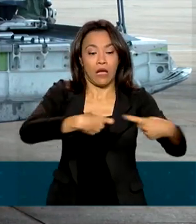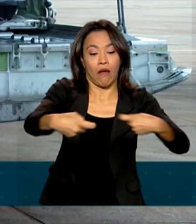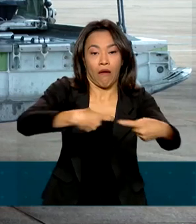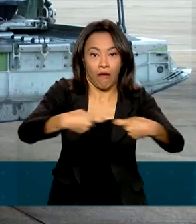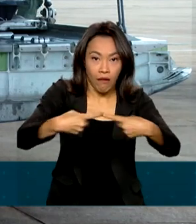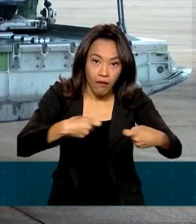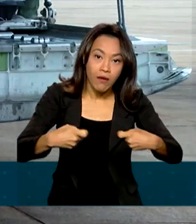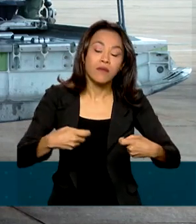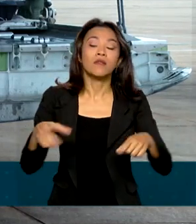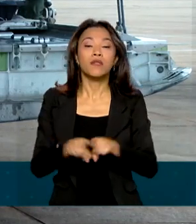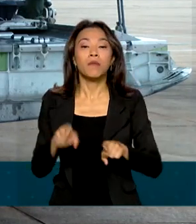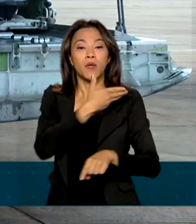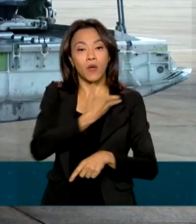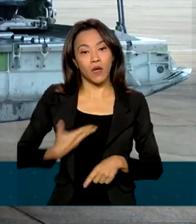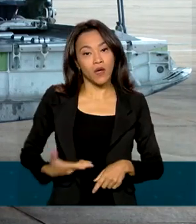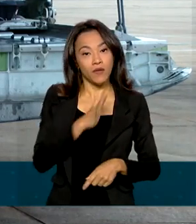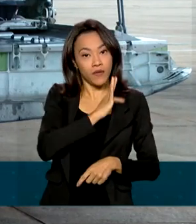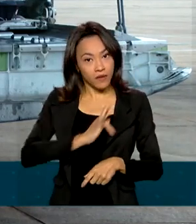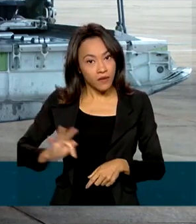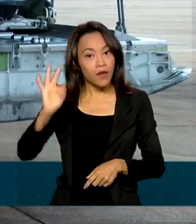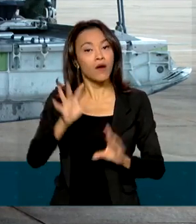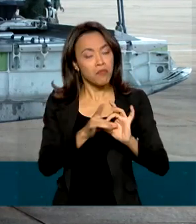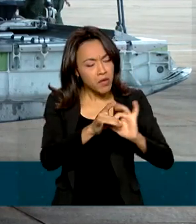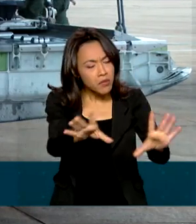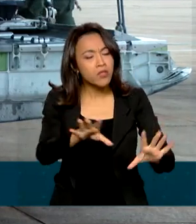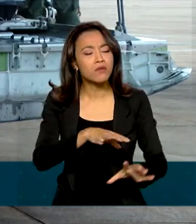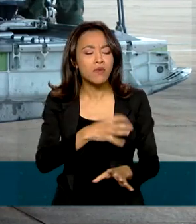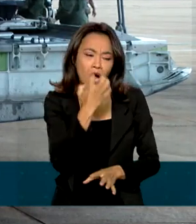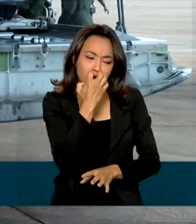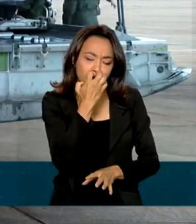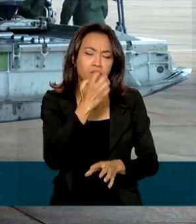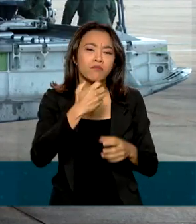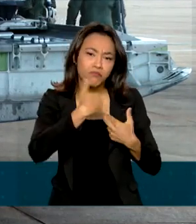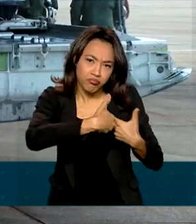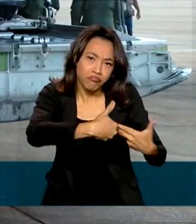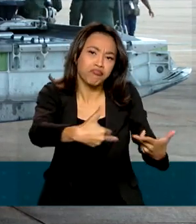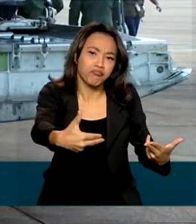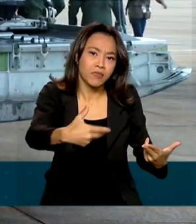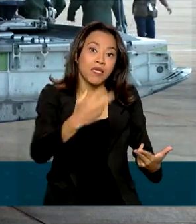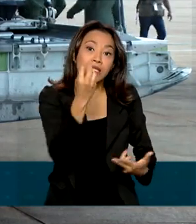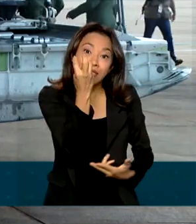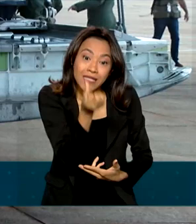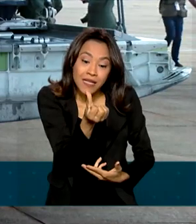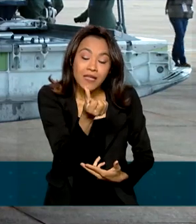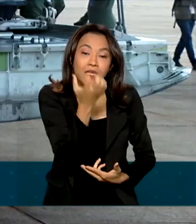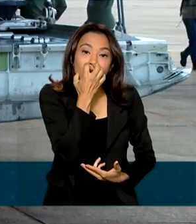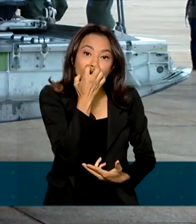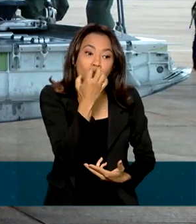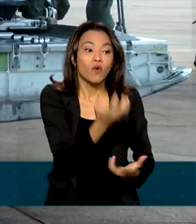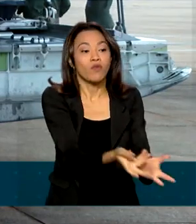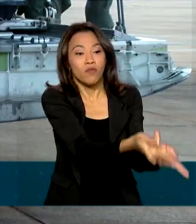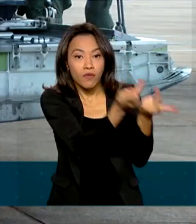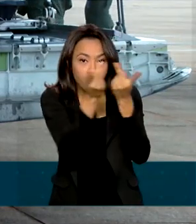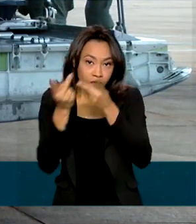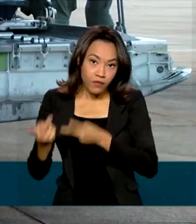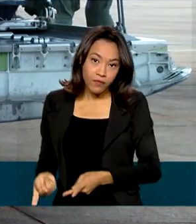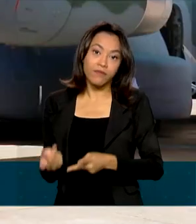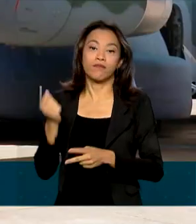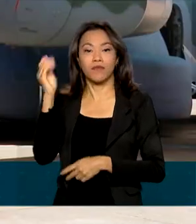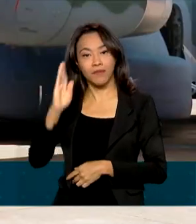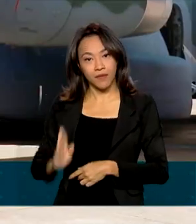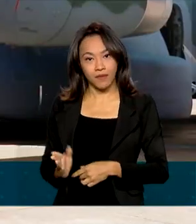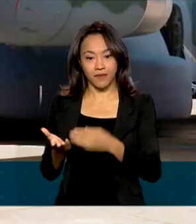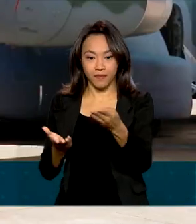O governo federal também autorizou o embarque de animais de estimação. Pelo menos seis cães já estão na lista e devem embarcar para o Brasil.